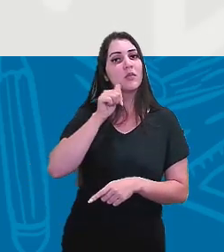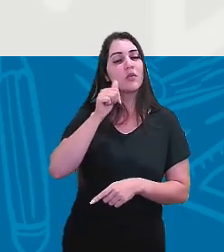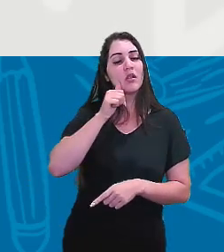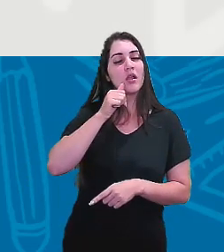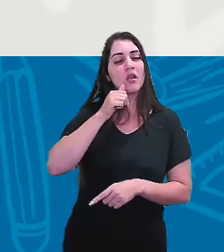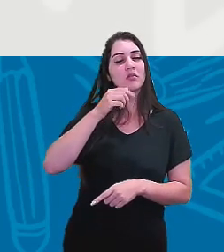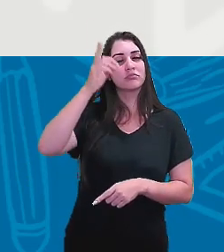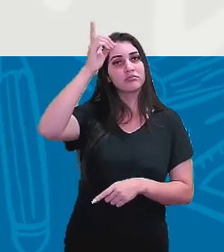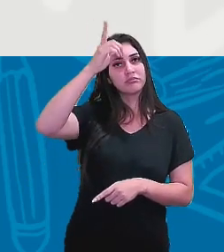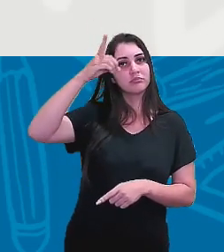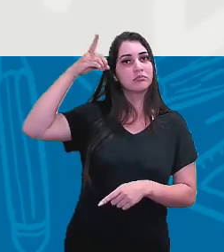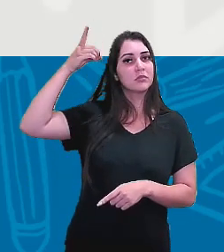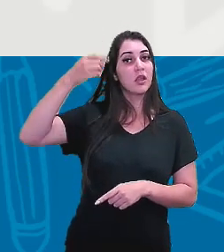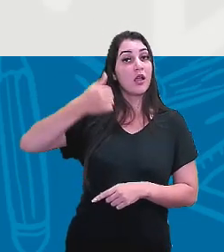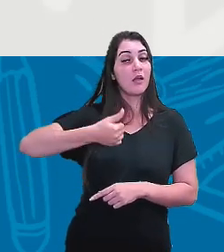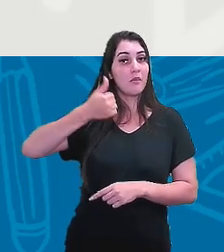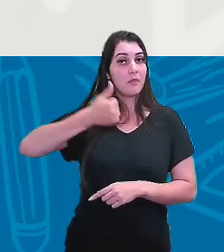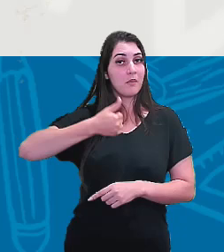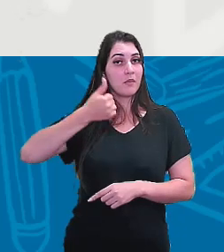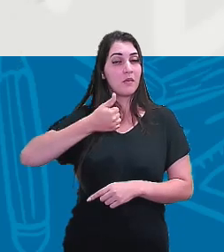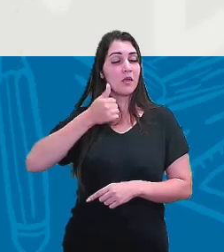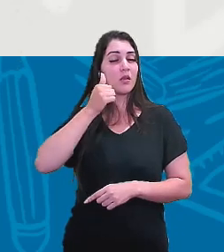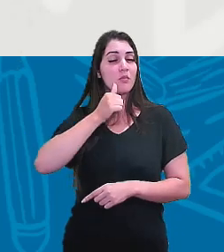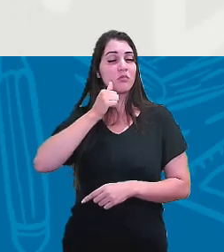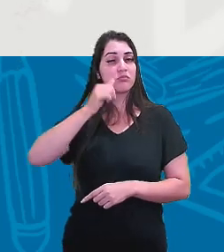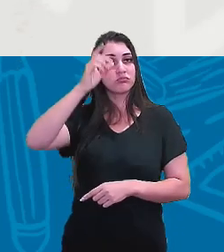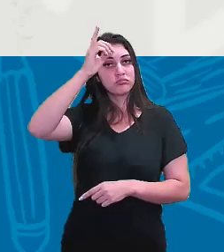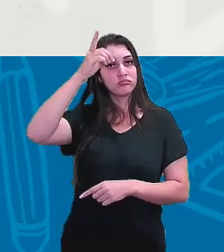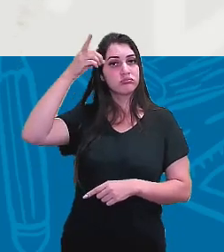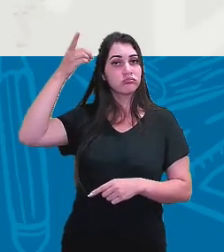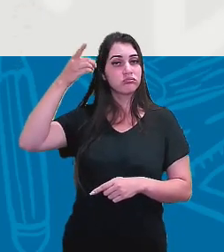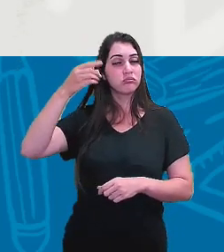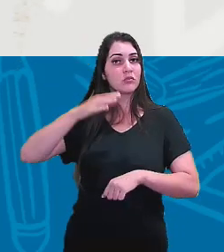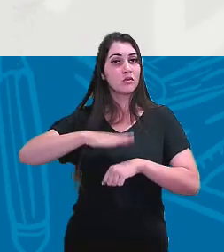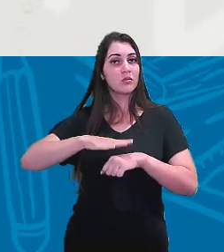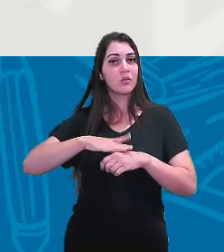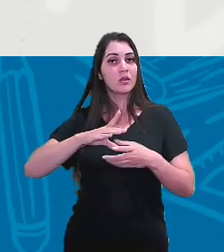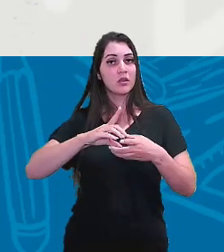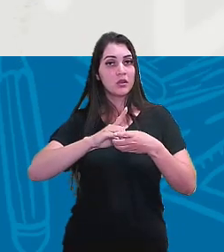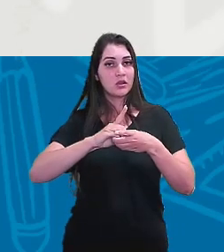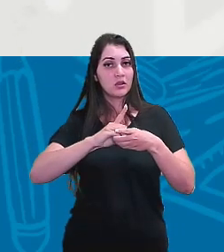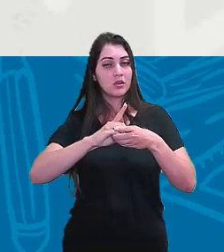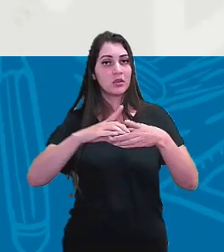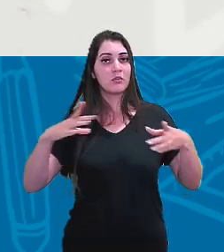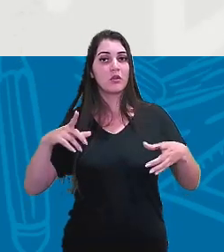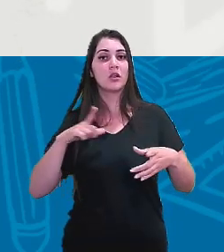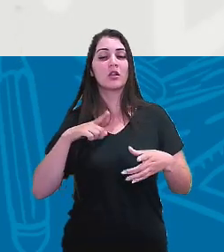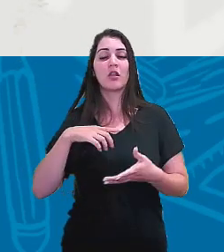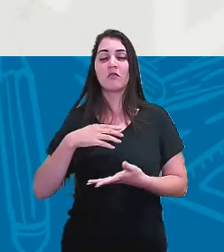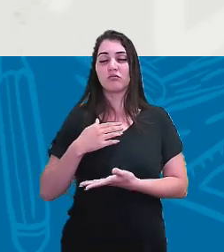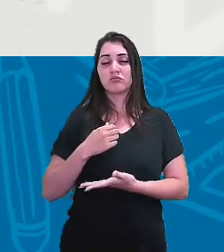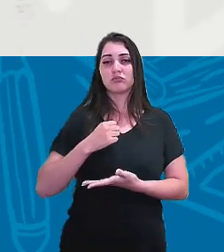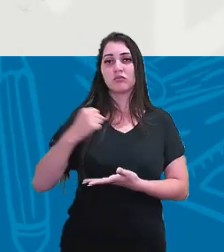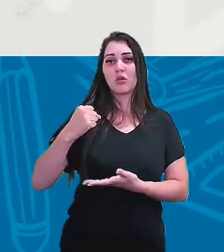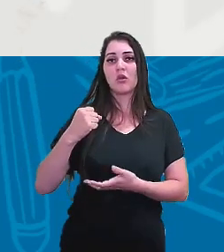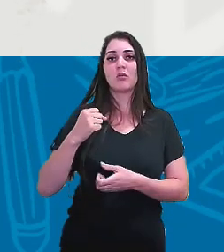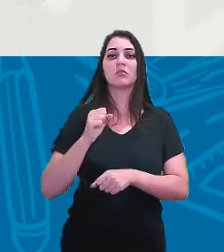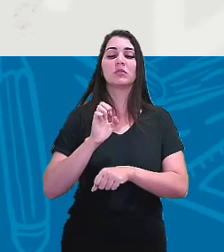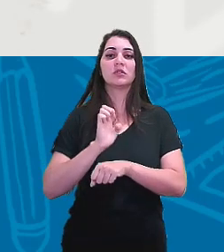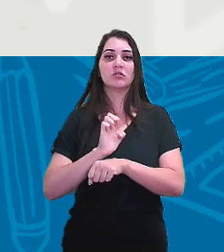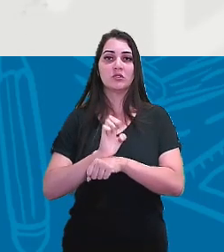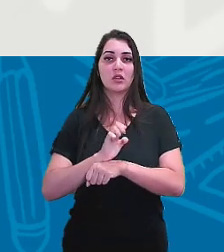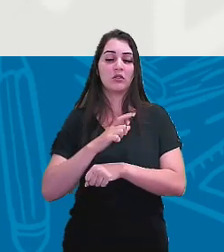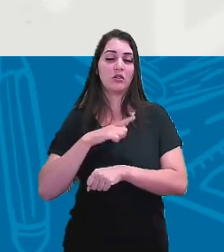nesse período democrático a passar por um golpe de Estado, a que chamam-se de impeachment,